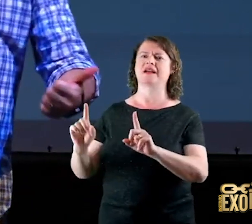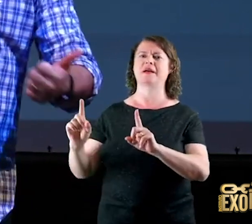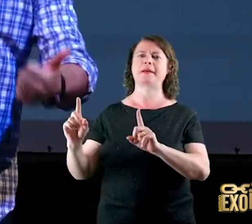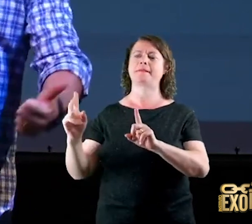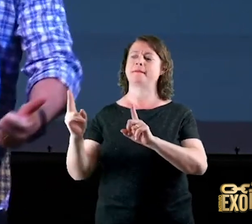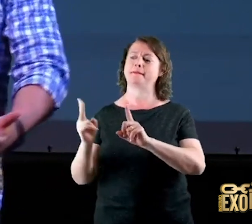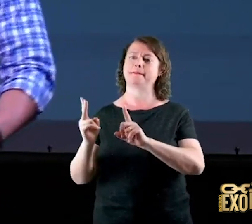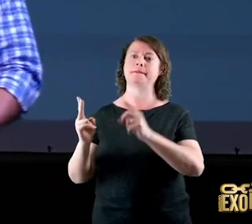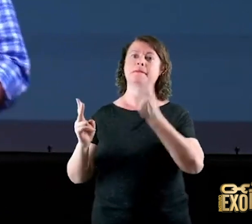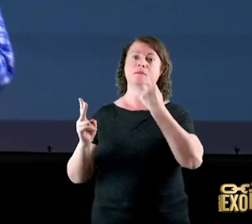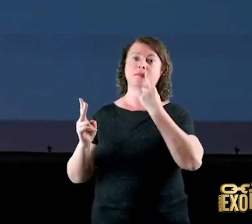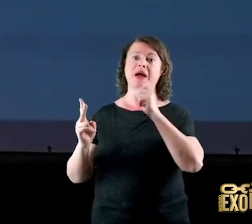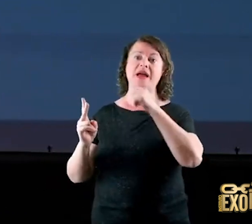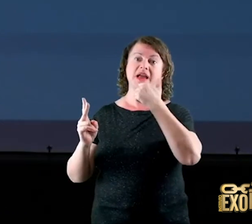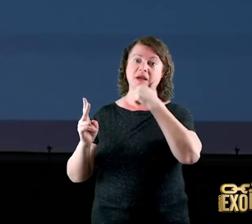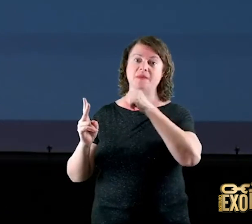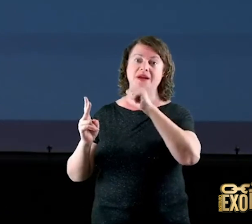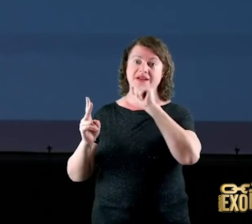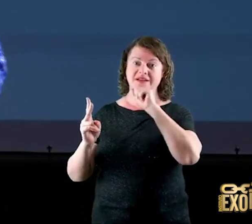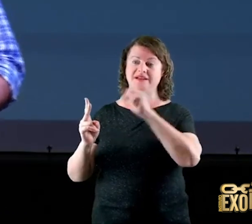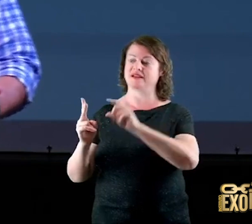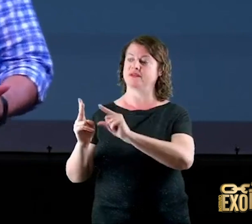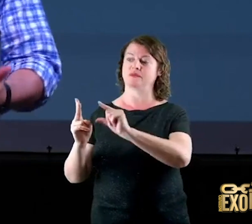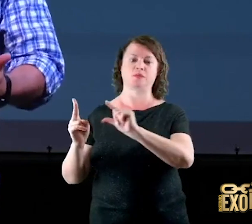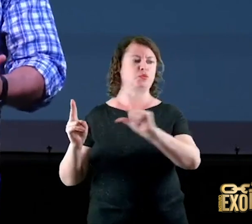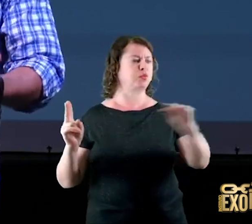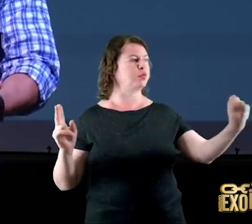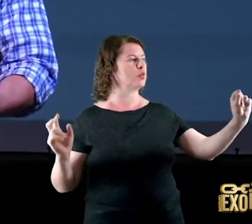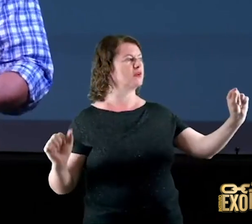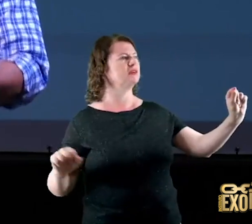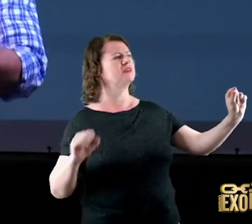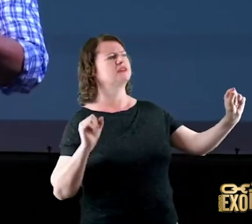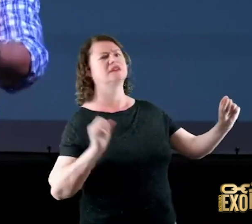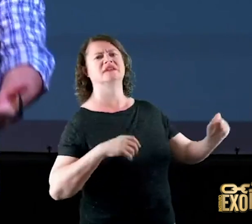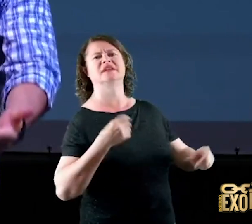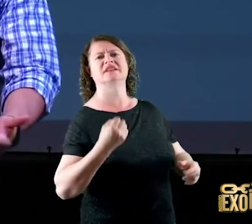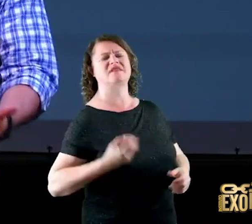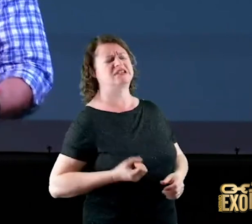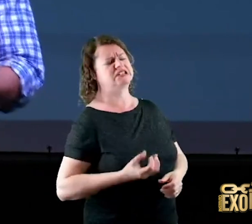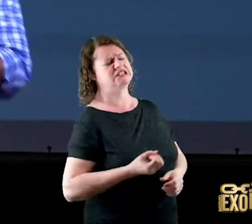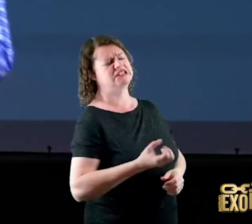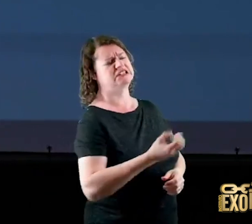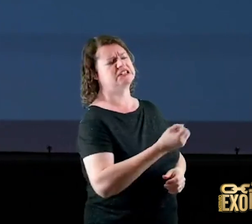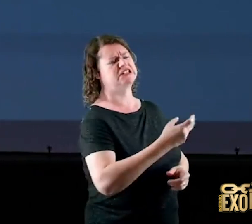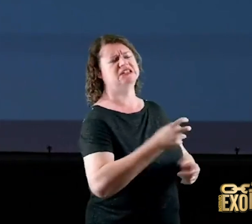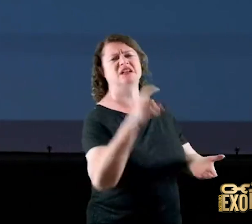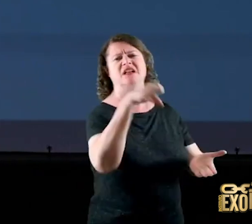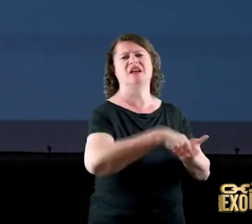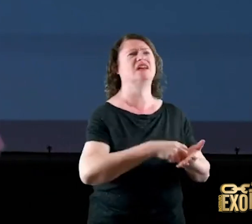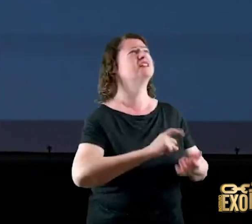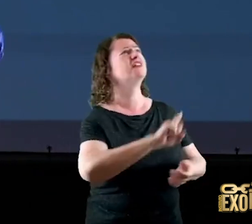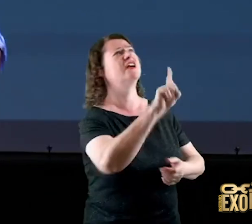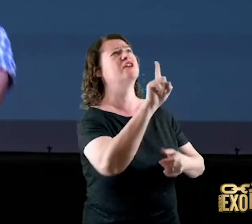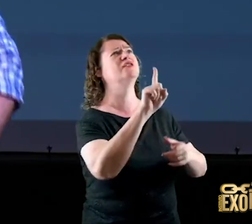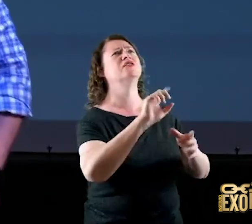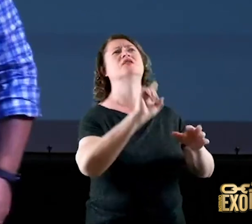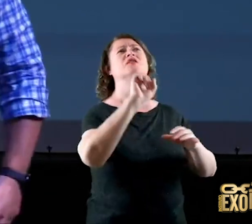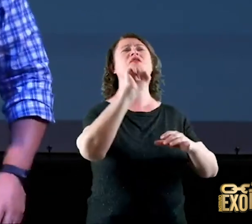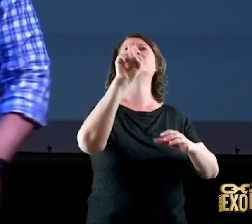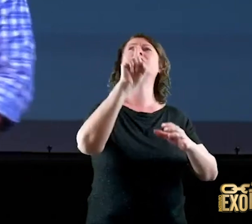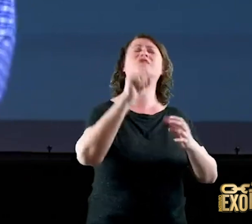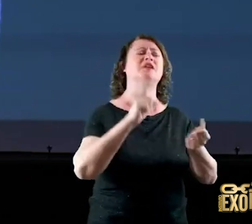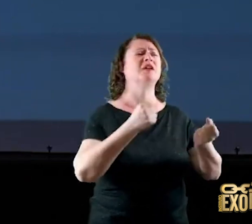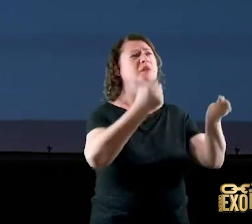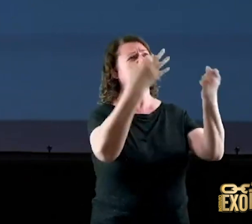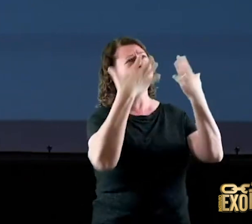se o Senhor me abençoar me der comida se o Senhor me abençoar me der roupa me der riqueza eu dou o dízimo de